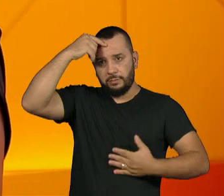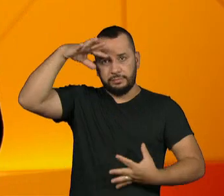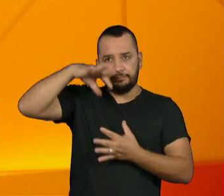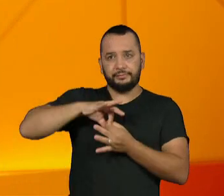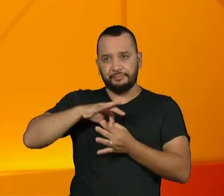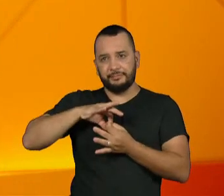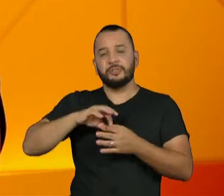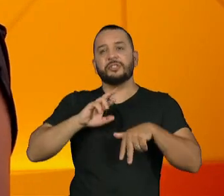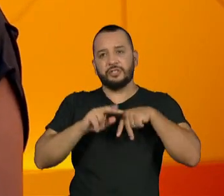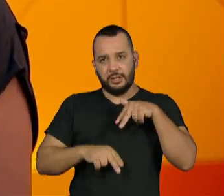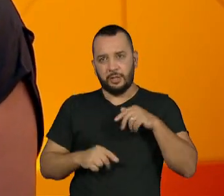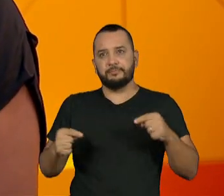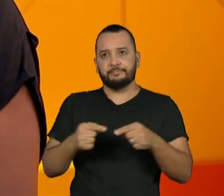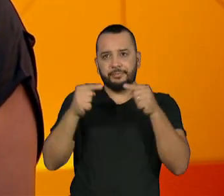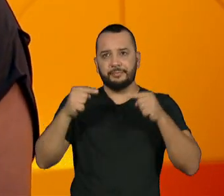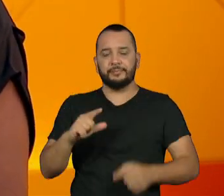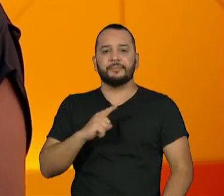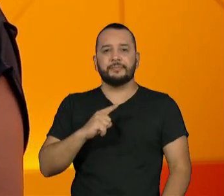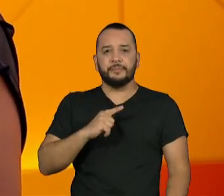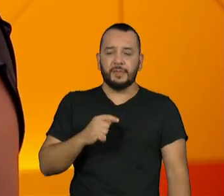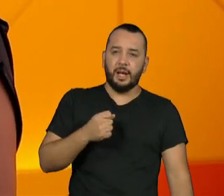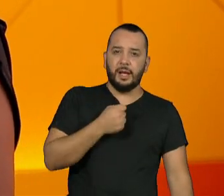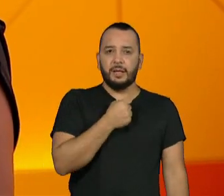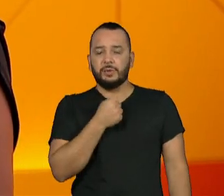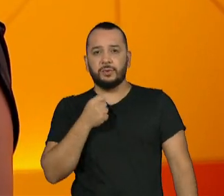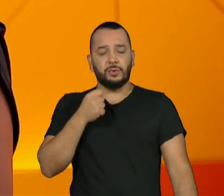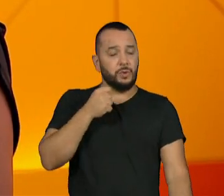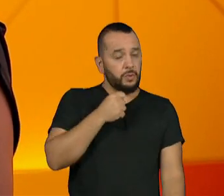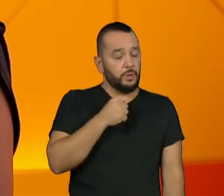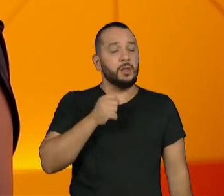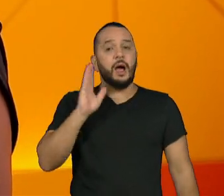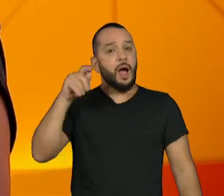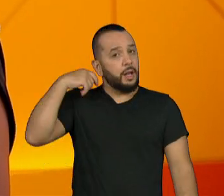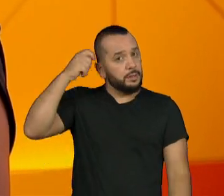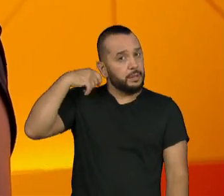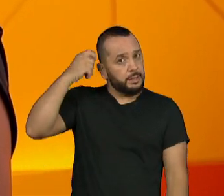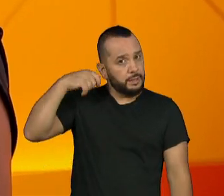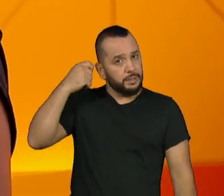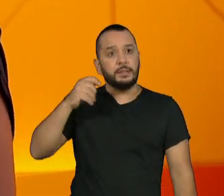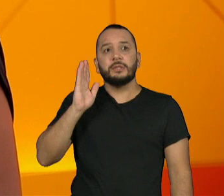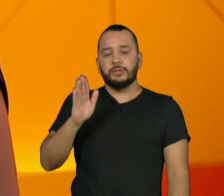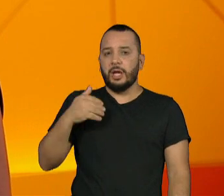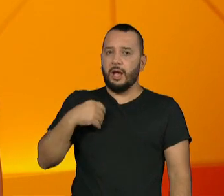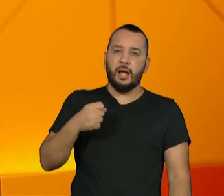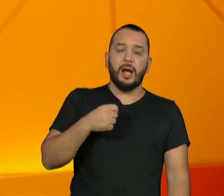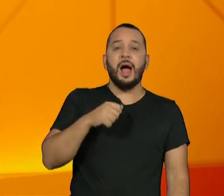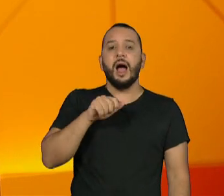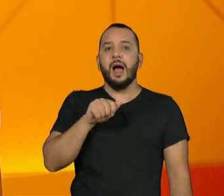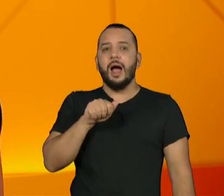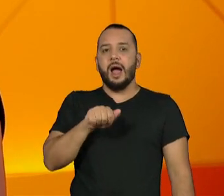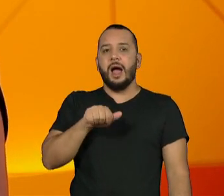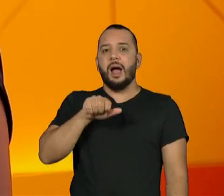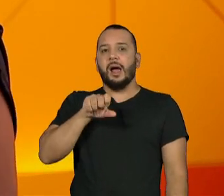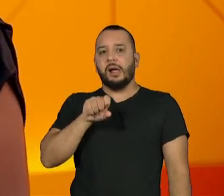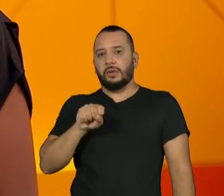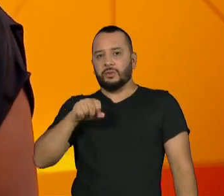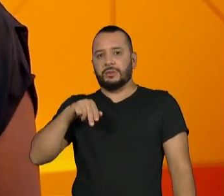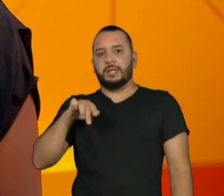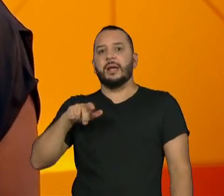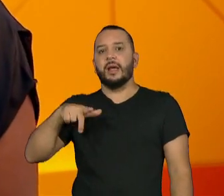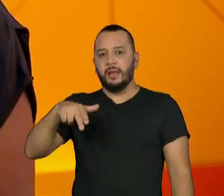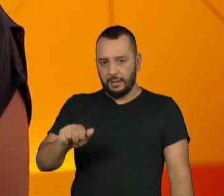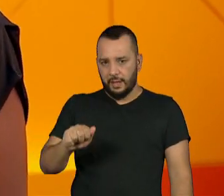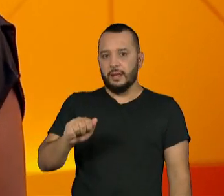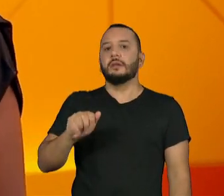cantora, compositora, atriz e mulher trans, a Sucena, está em carreira solo. Com o fim do grupo As Bahias, a